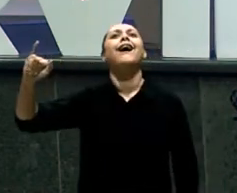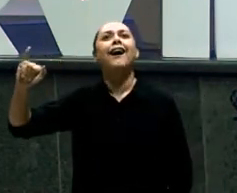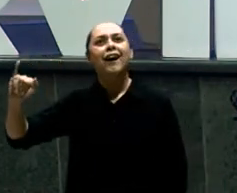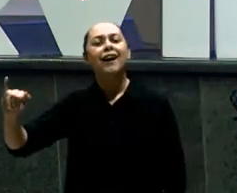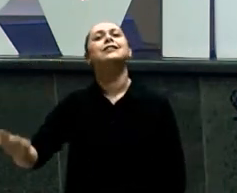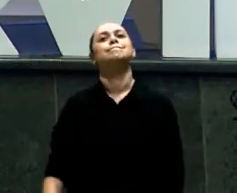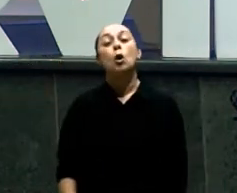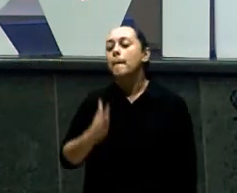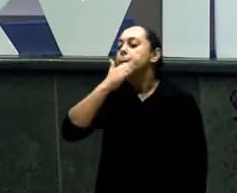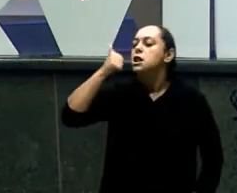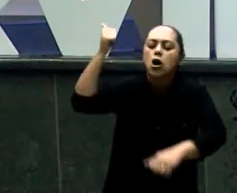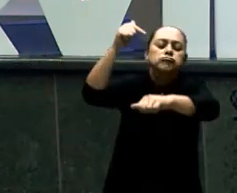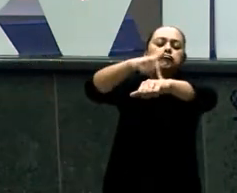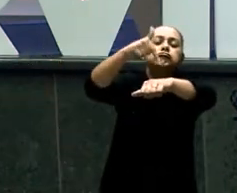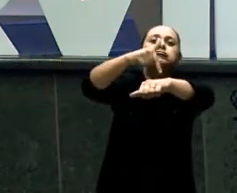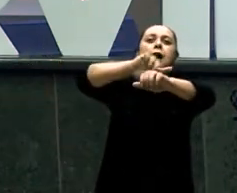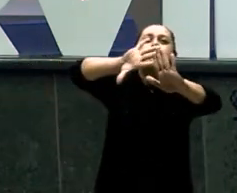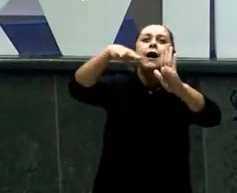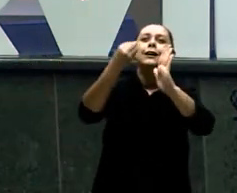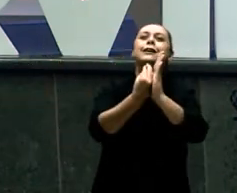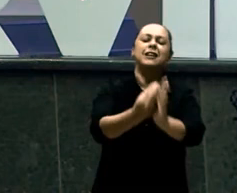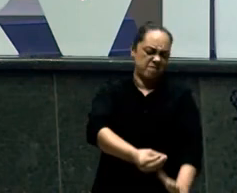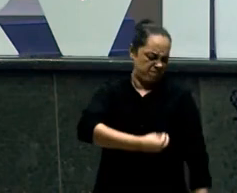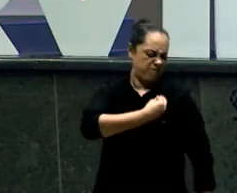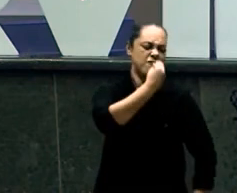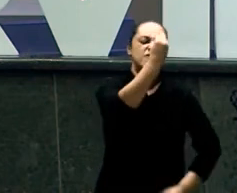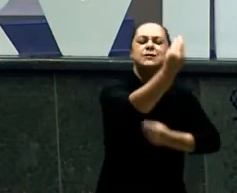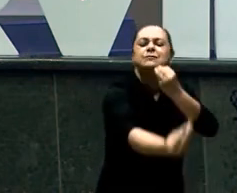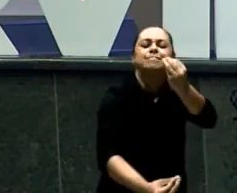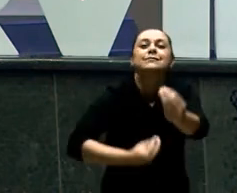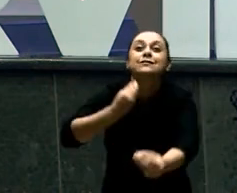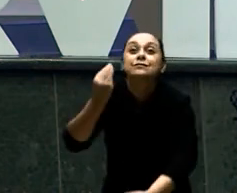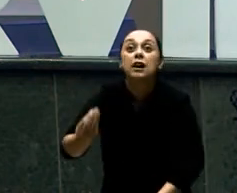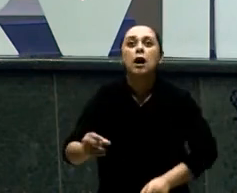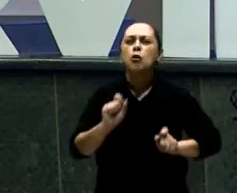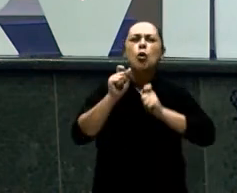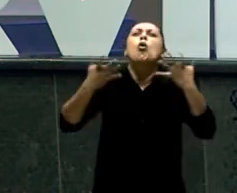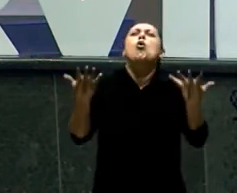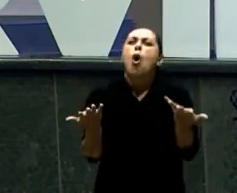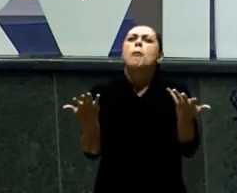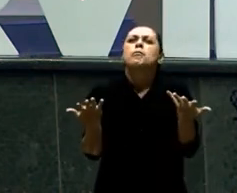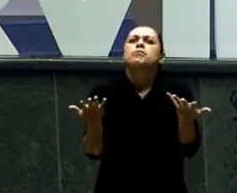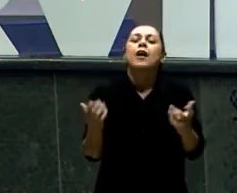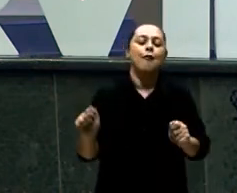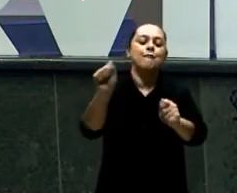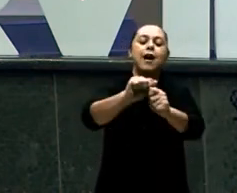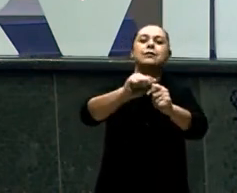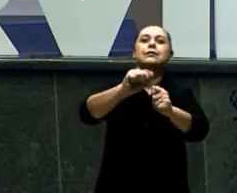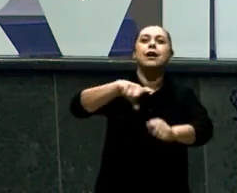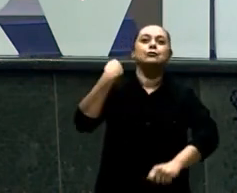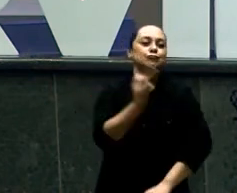O melhor tempo Da sua vida Sendo quem você é Fazendo o que você faz Dando o seu melhor